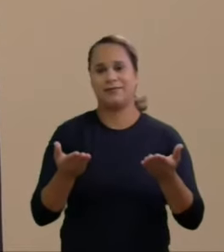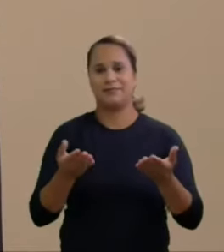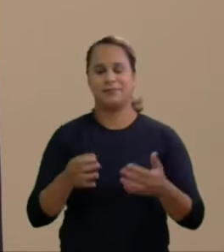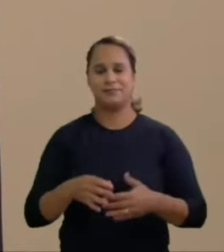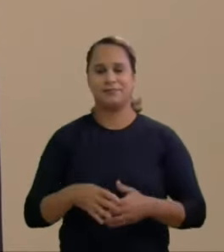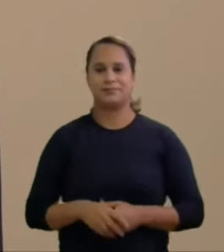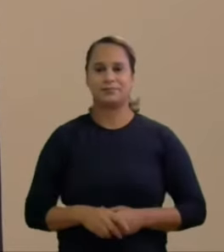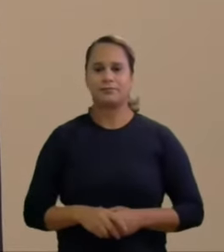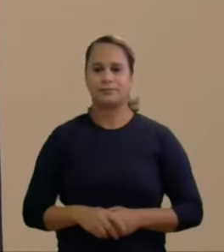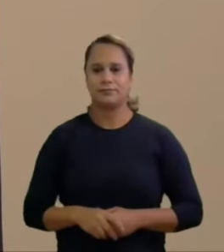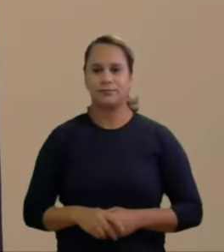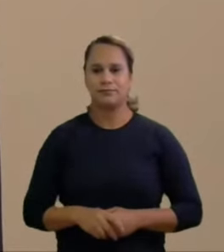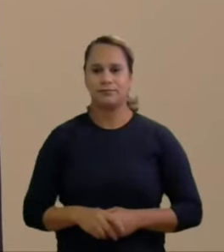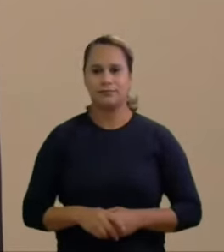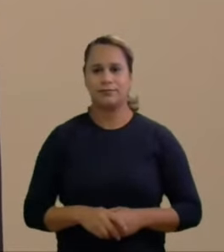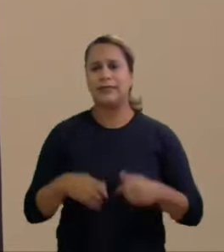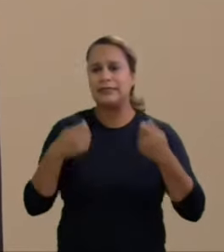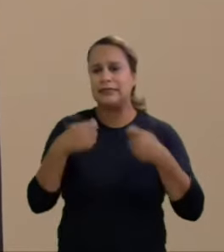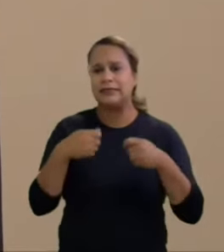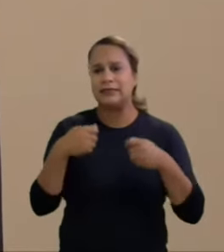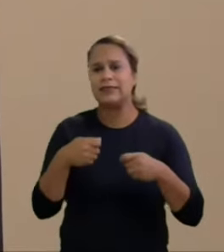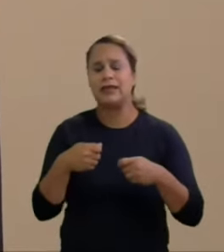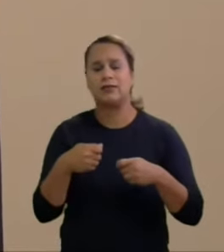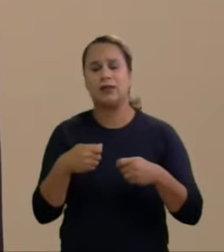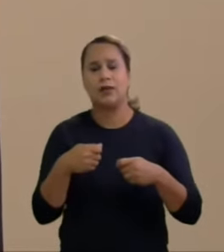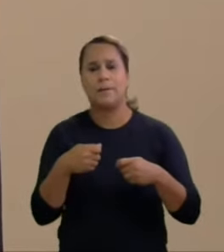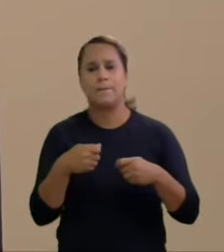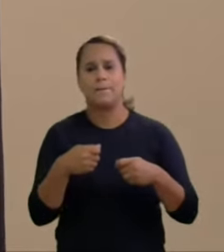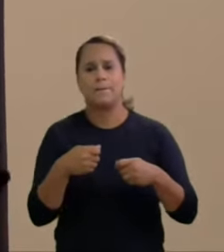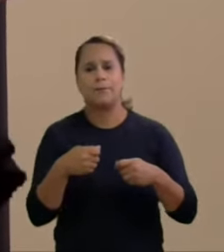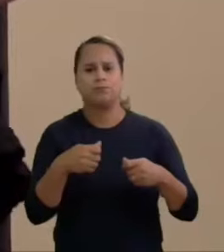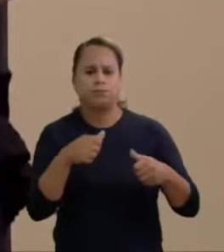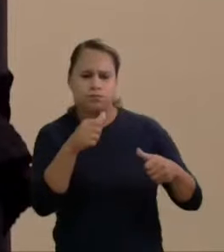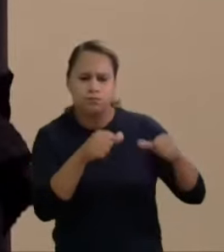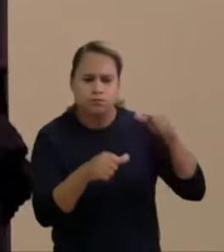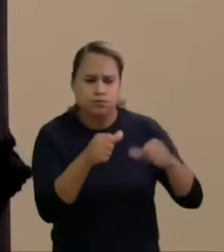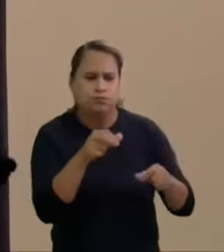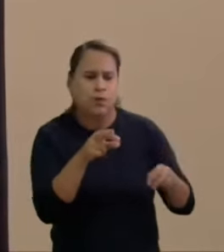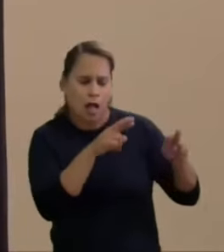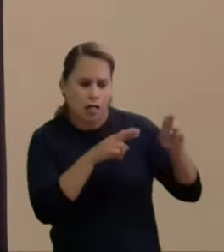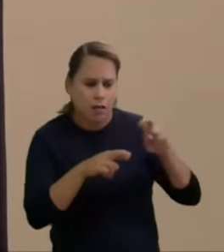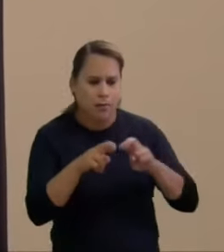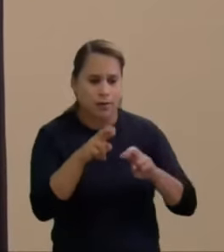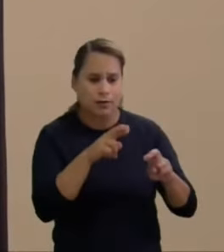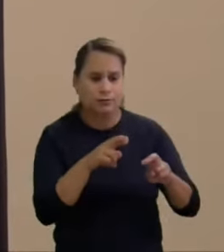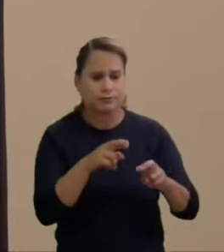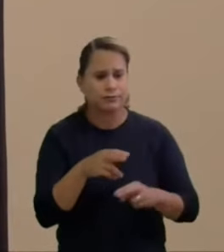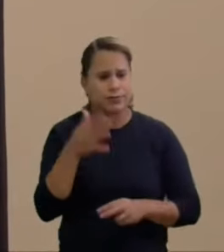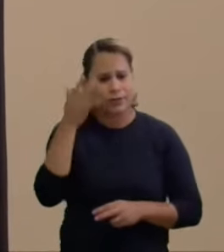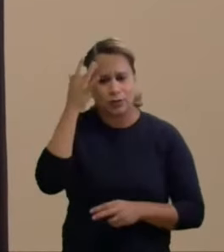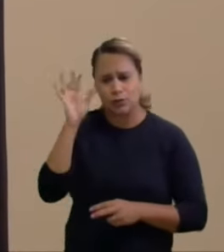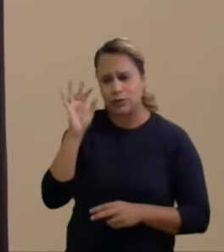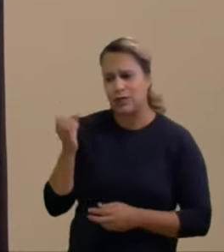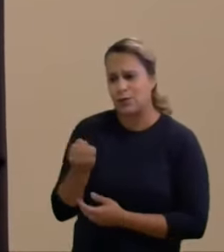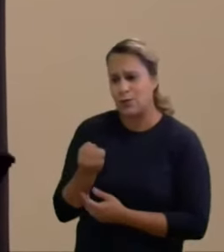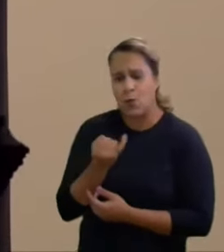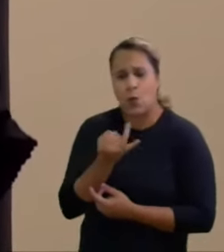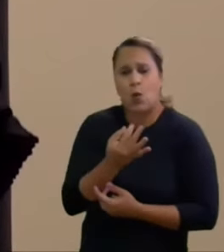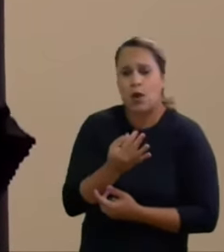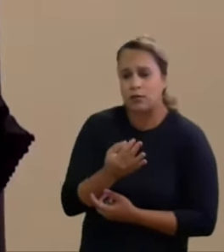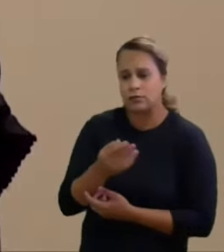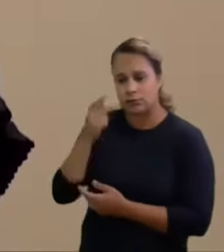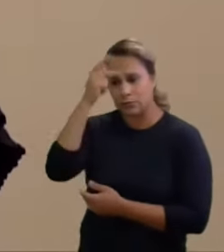o que torna absolutamente necessário examinar quantos outros gastaram. Eu não posso dizer que o Sérgio Moro gastou mais, se eu não sei quanto que os demais gastaram.